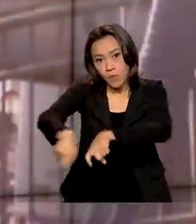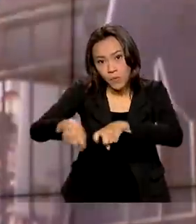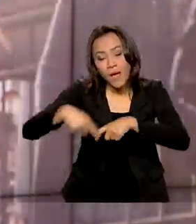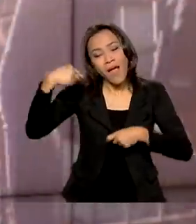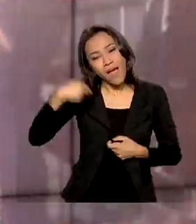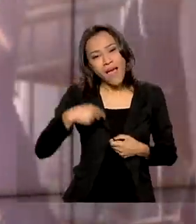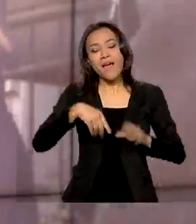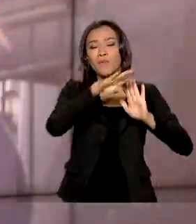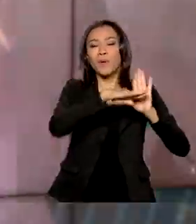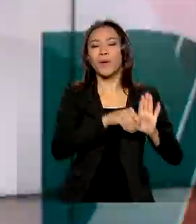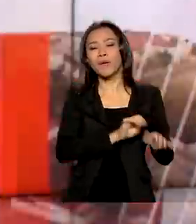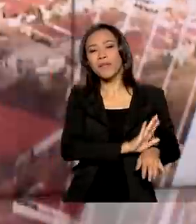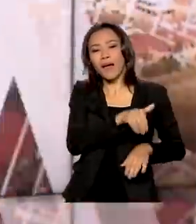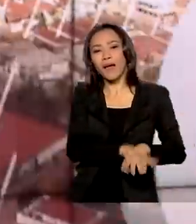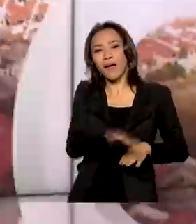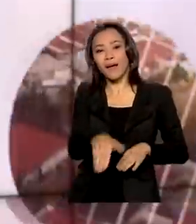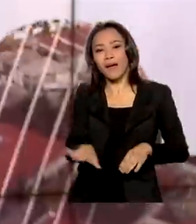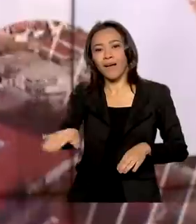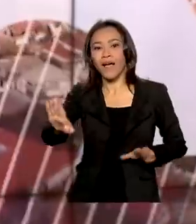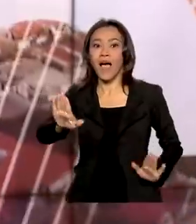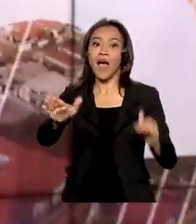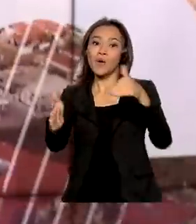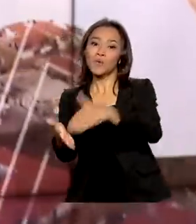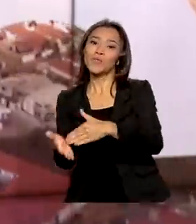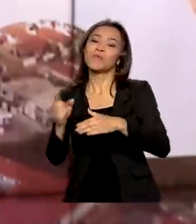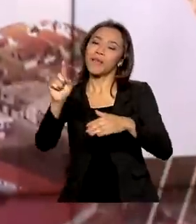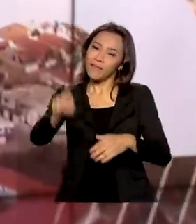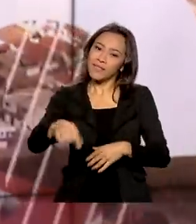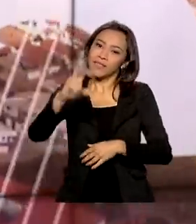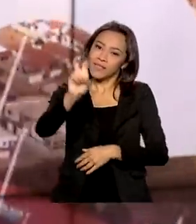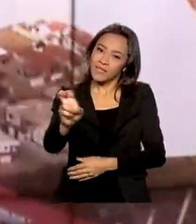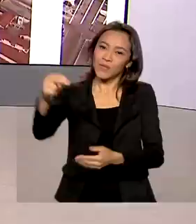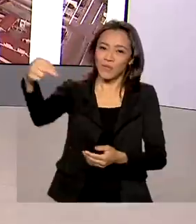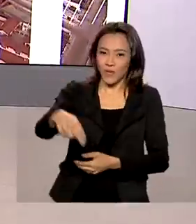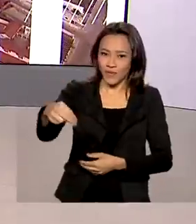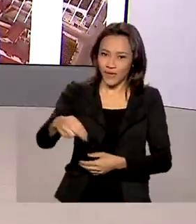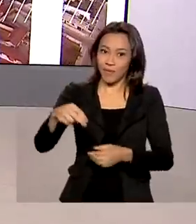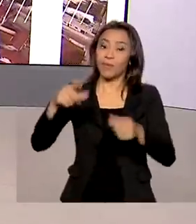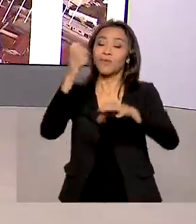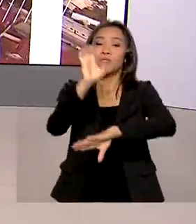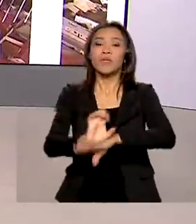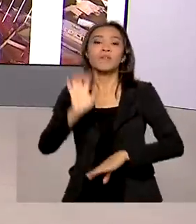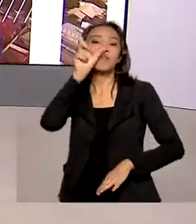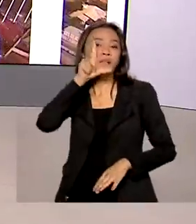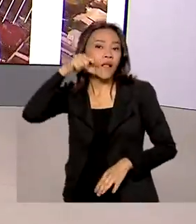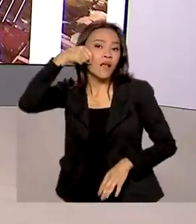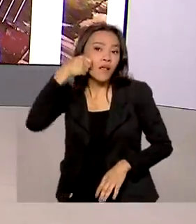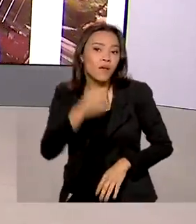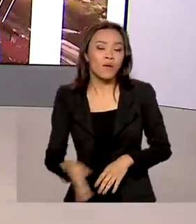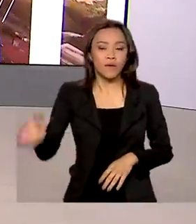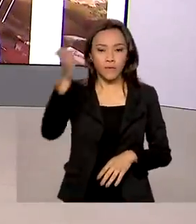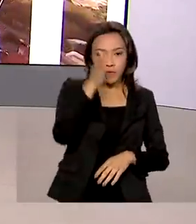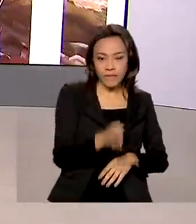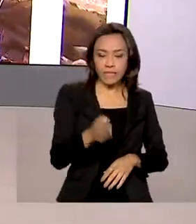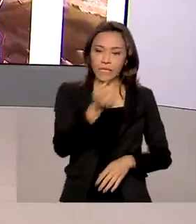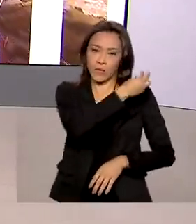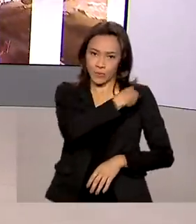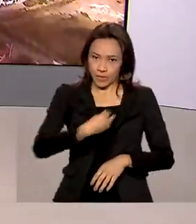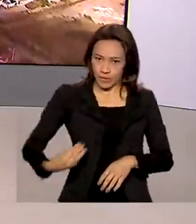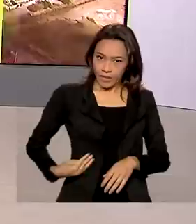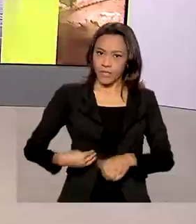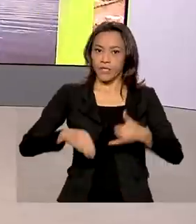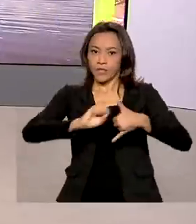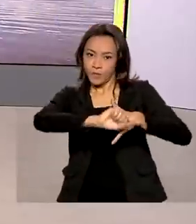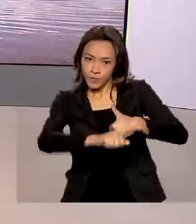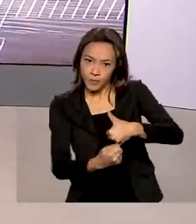Águas. A última etapa está prevista para 5 de novembro em Alagoas. O ministro do Meio Ambiente concedeu entrevista ao